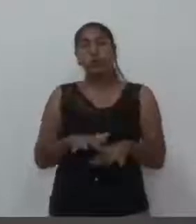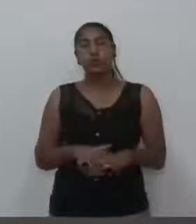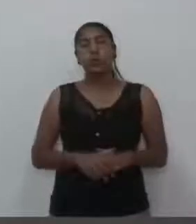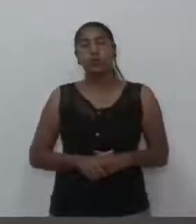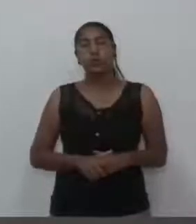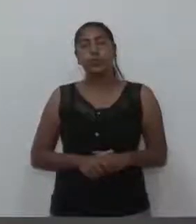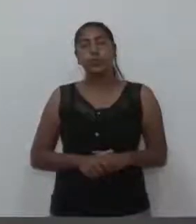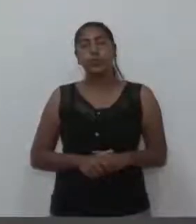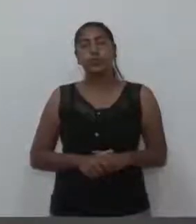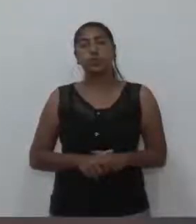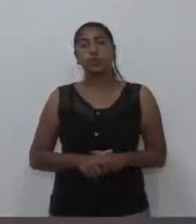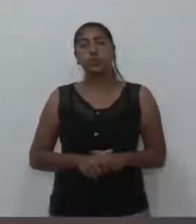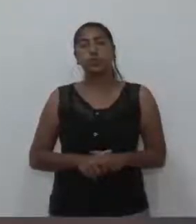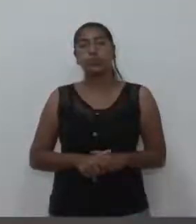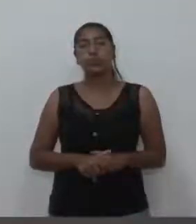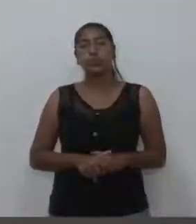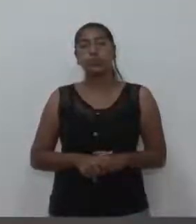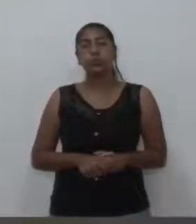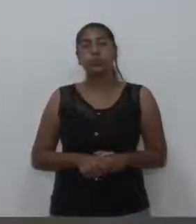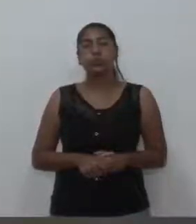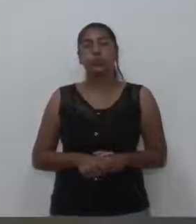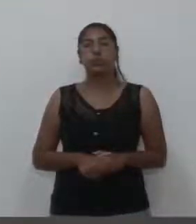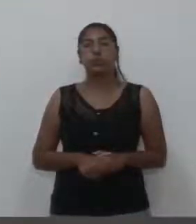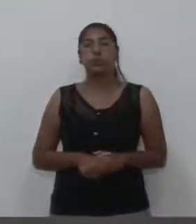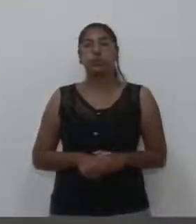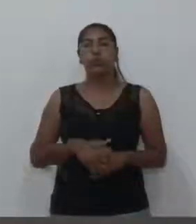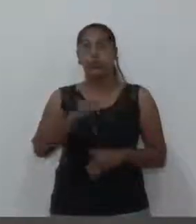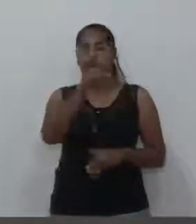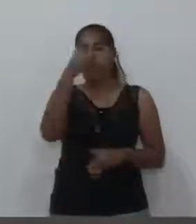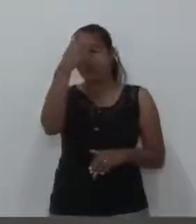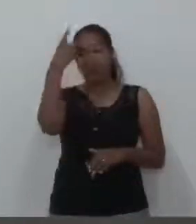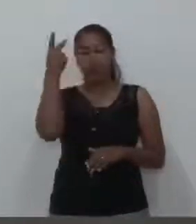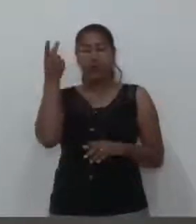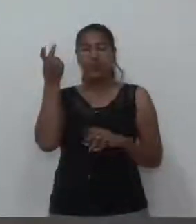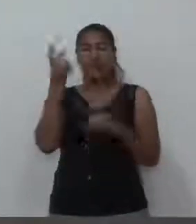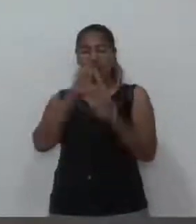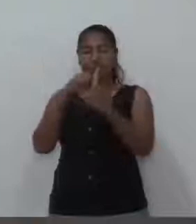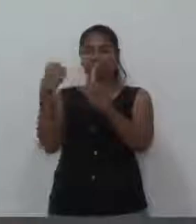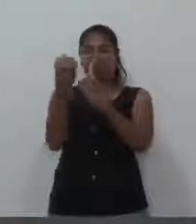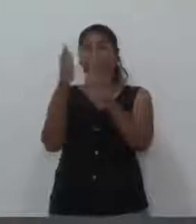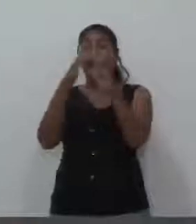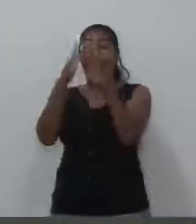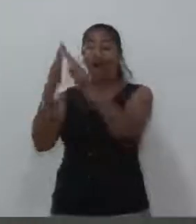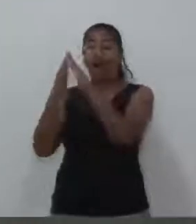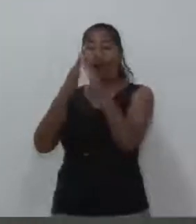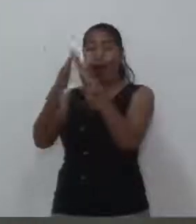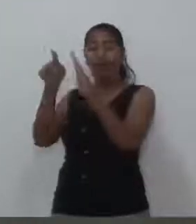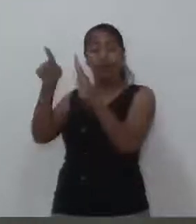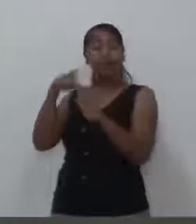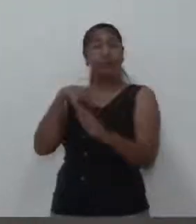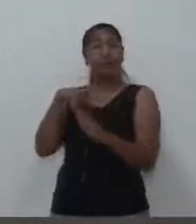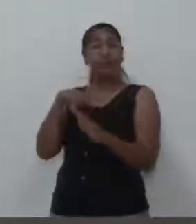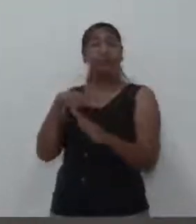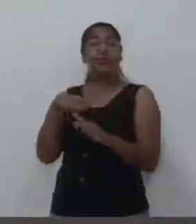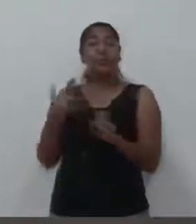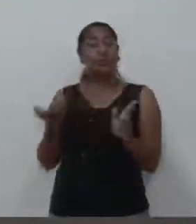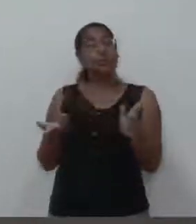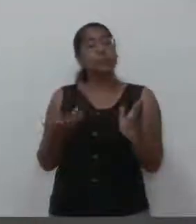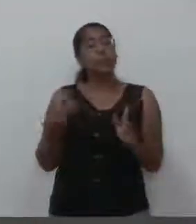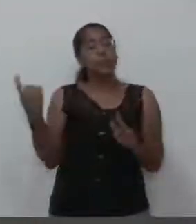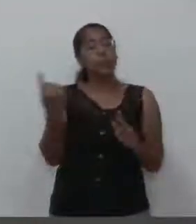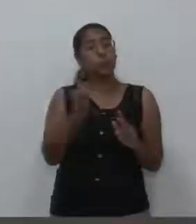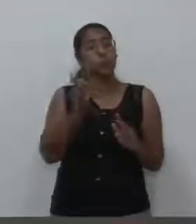puderam também opinar das suas impressões pessoais, e eu acho que foram muito bem aproveitadas.